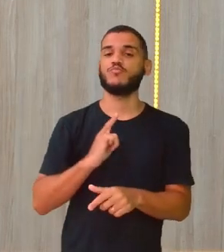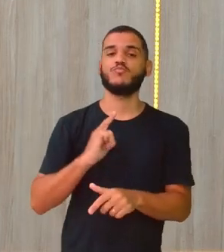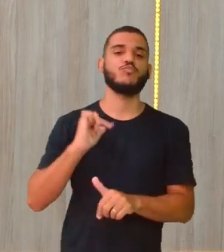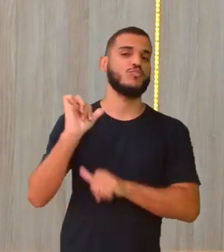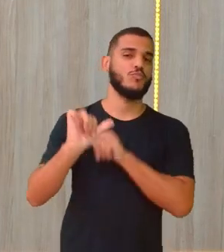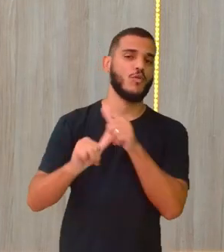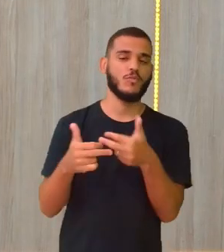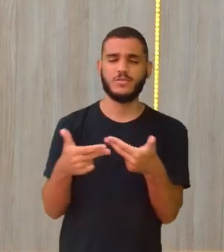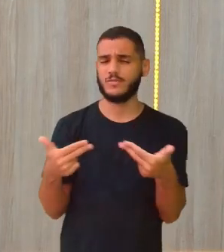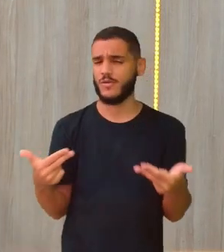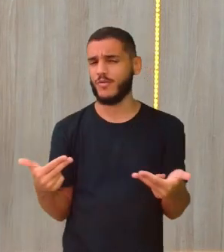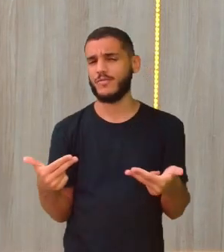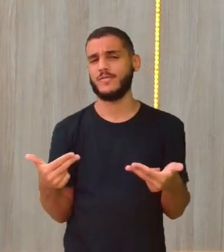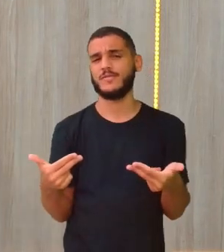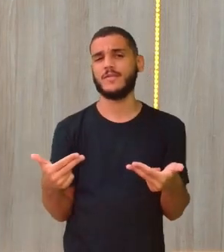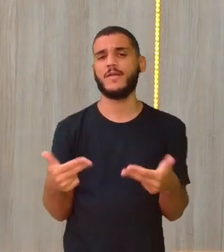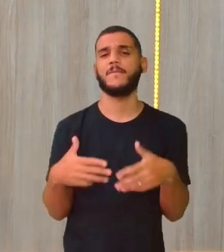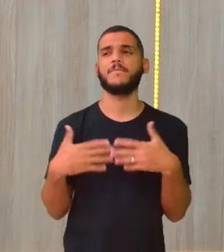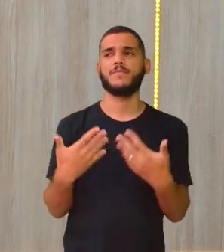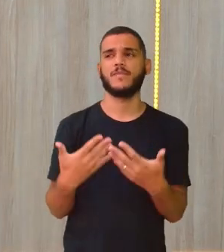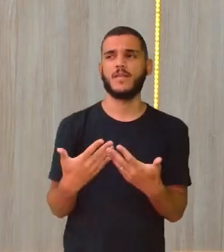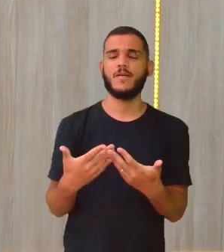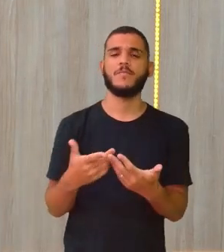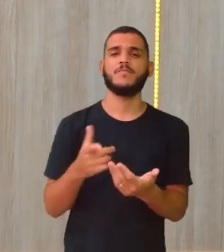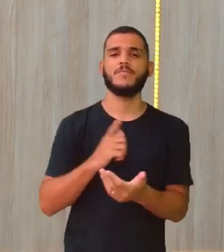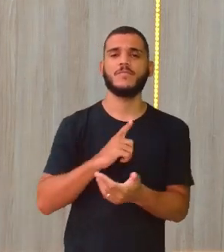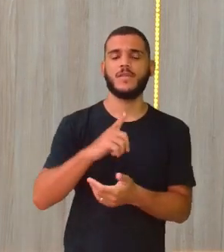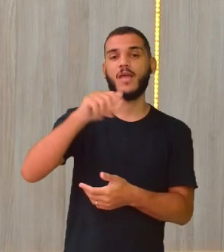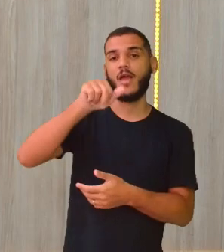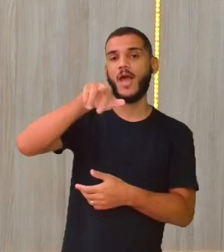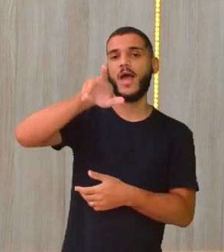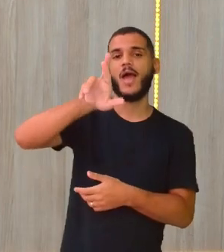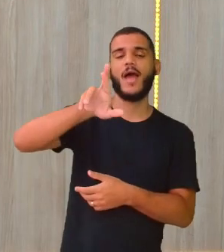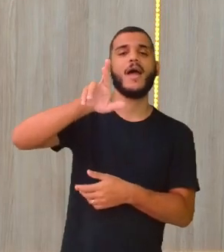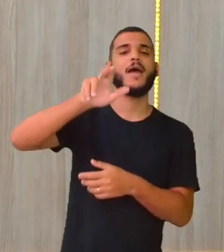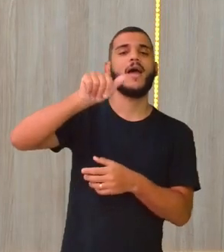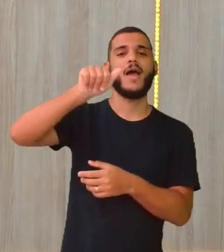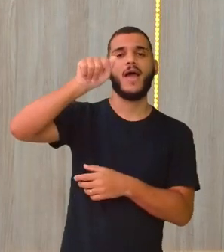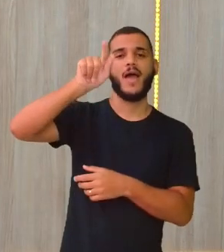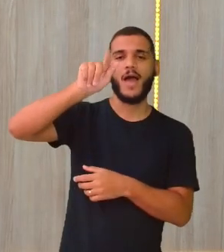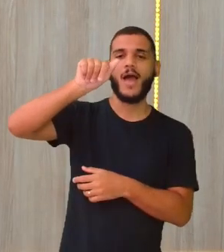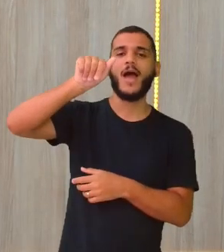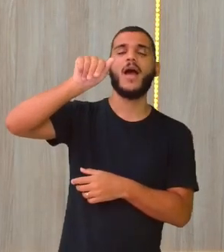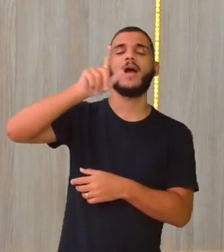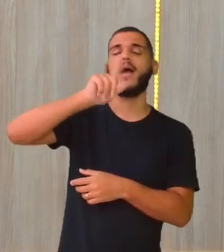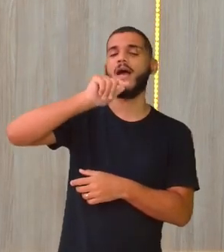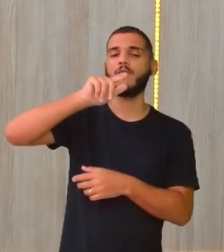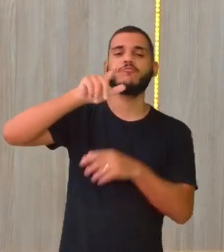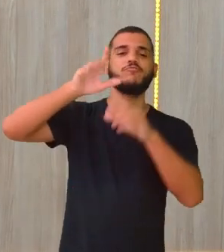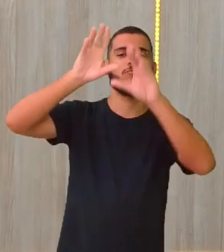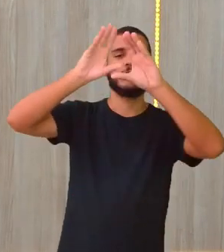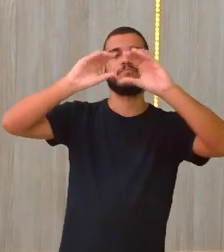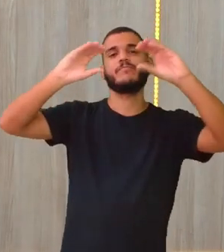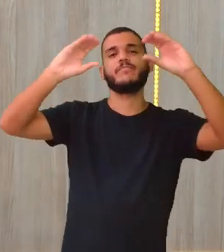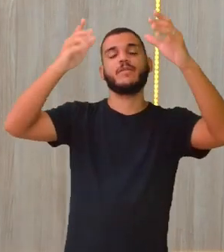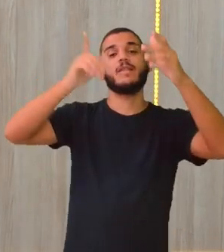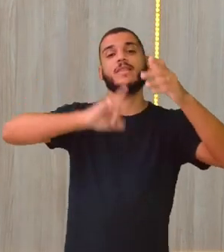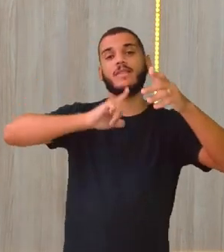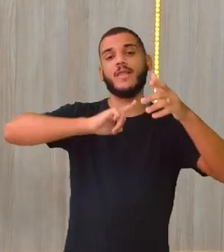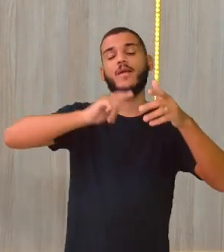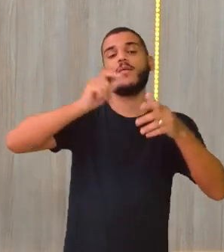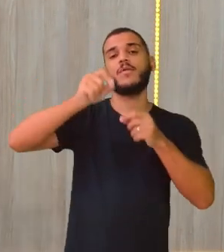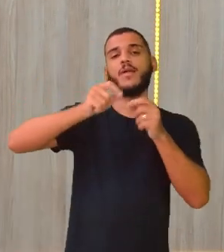transpirou ali, soltou água na atmosfera, deixou aquela região mais úmida, causando o quê?